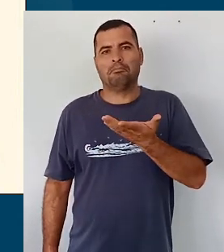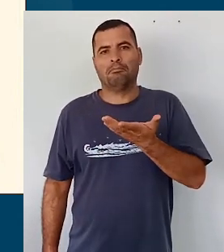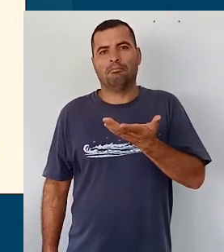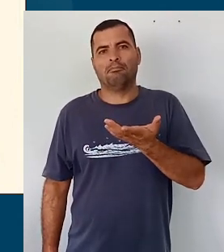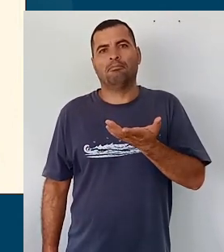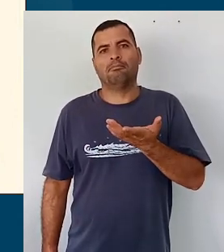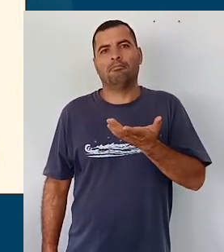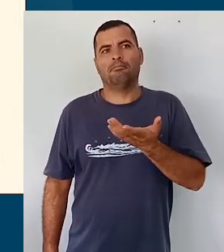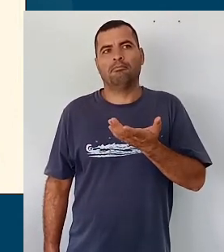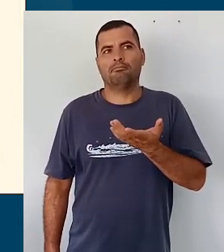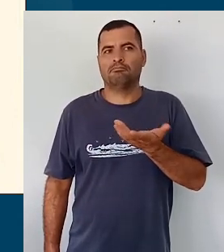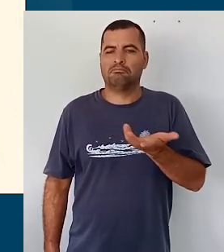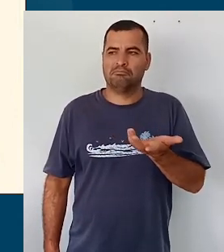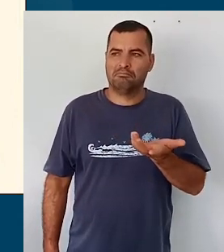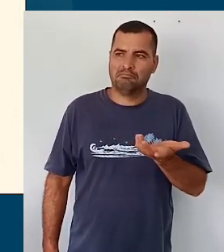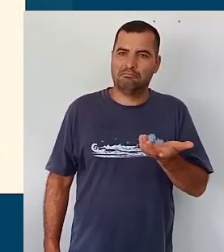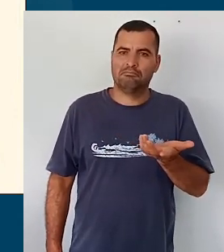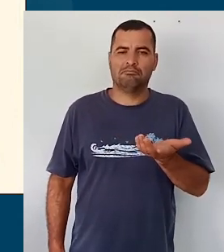dessa